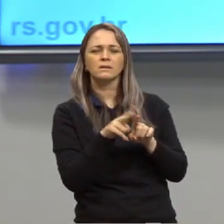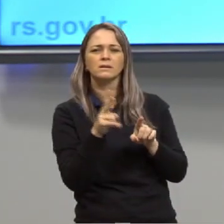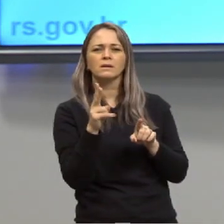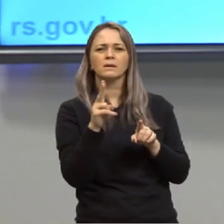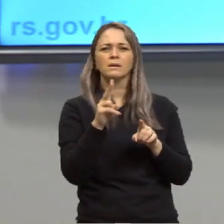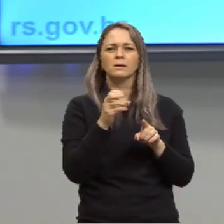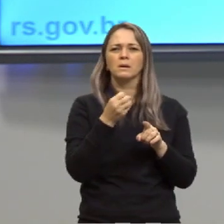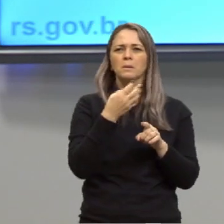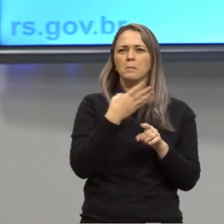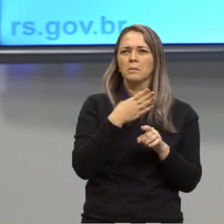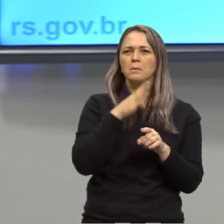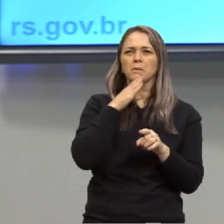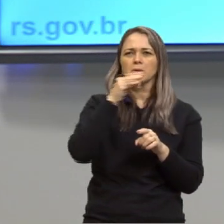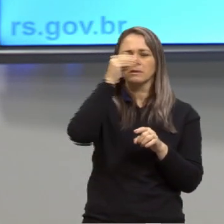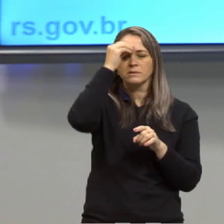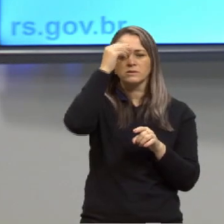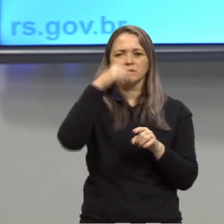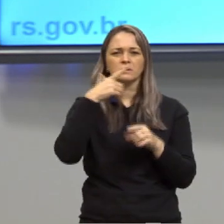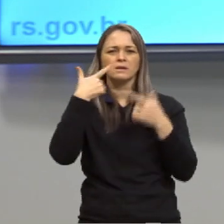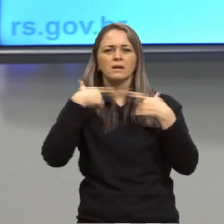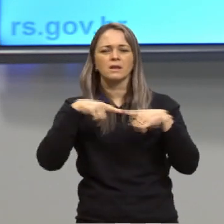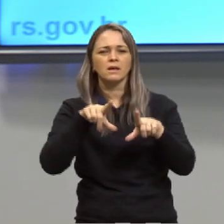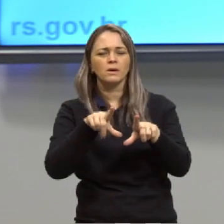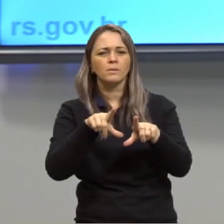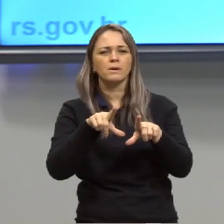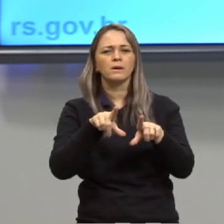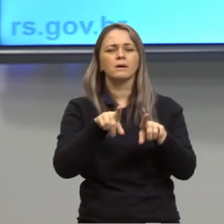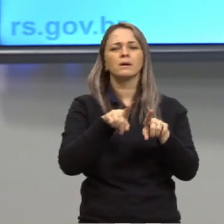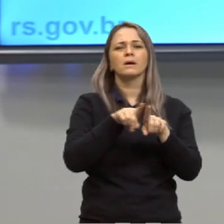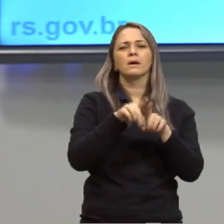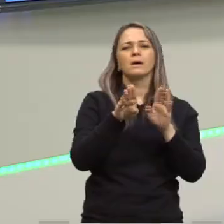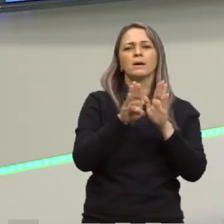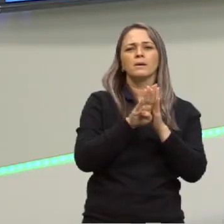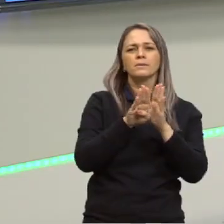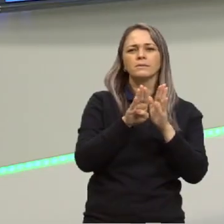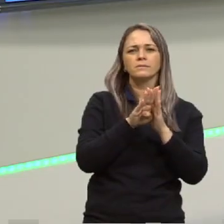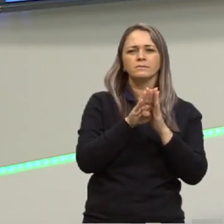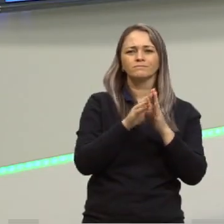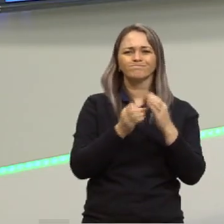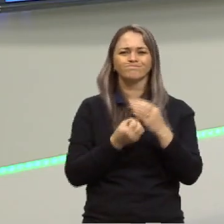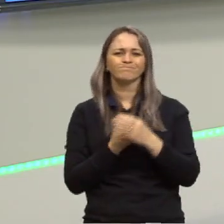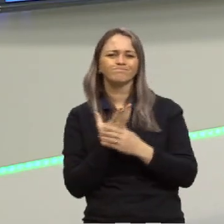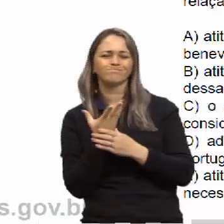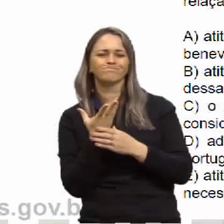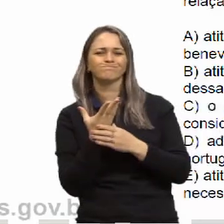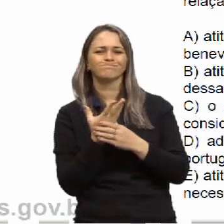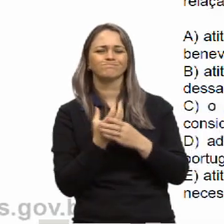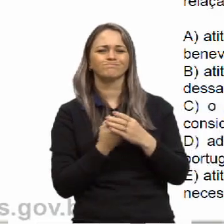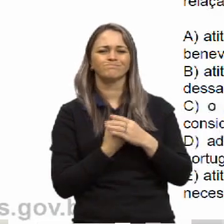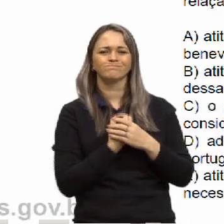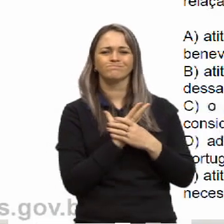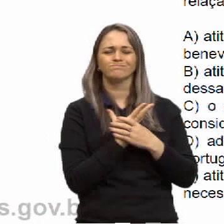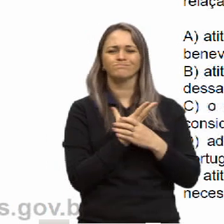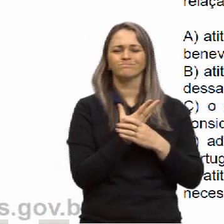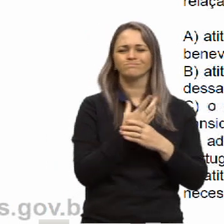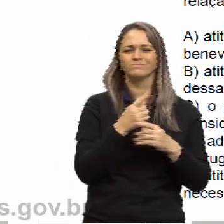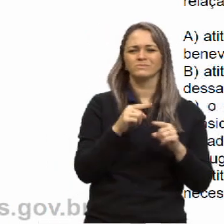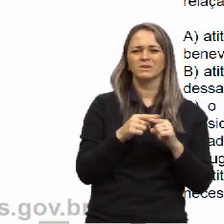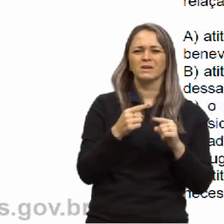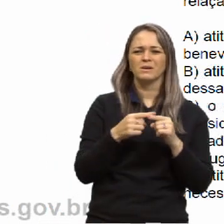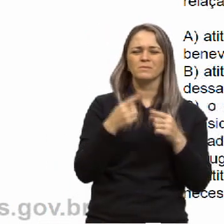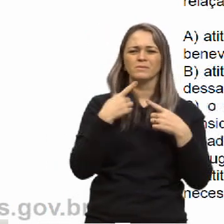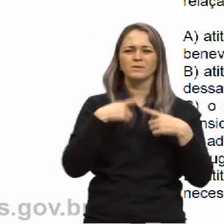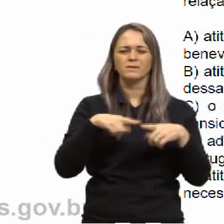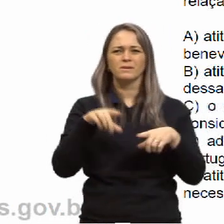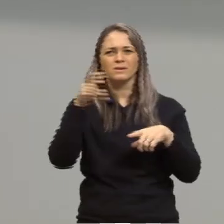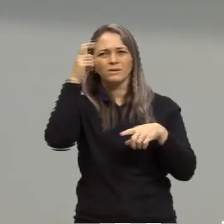os povos tinham de suas línguas na letra B atitudes preconceituosas relativas vícios culturais das nações